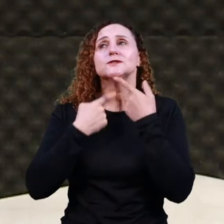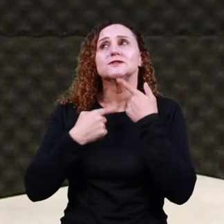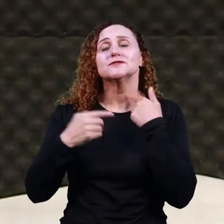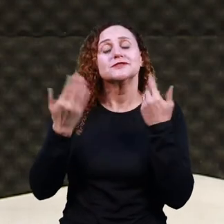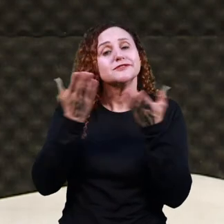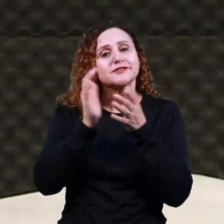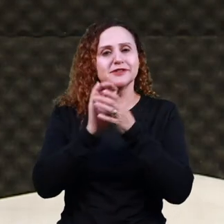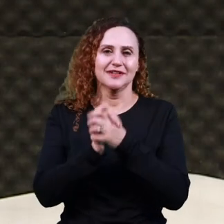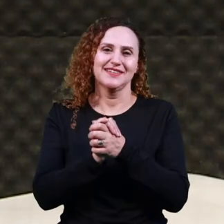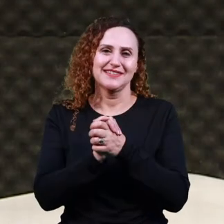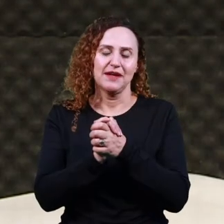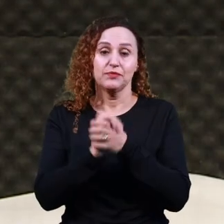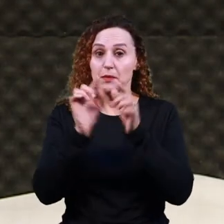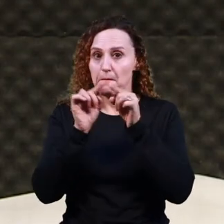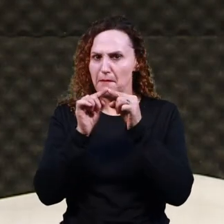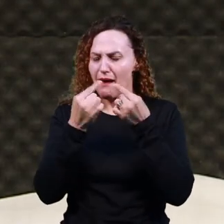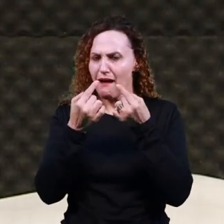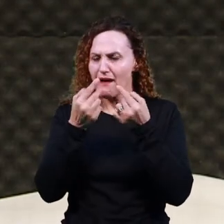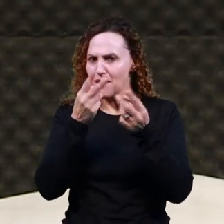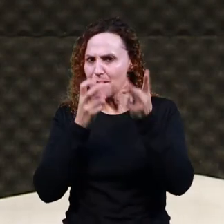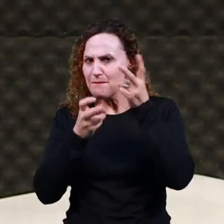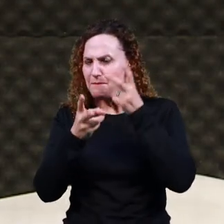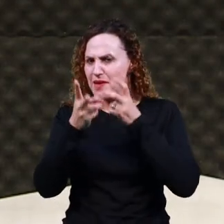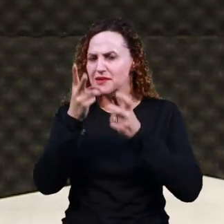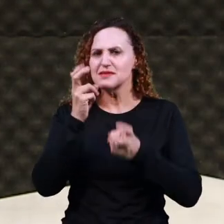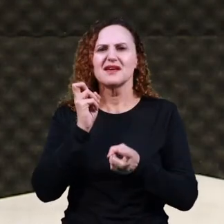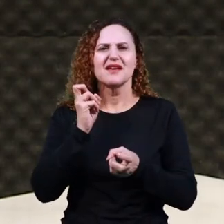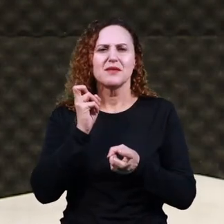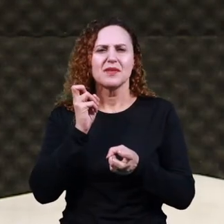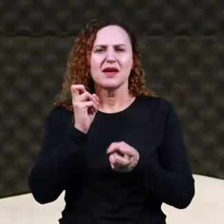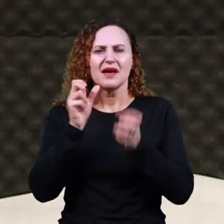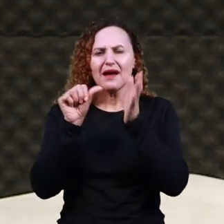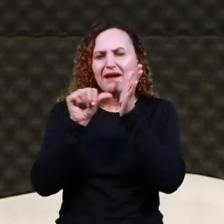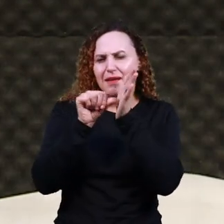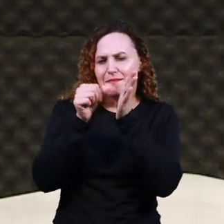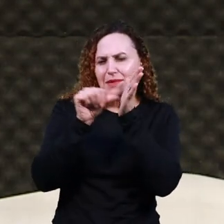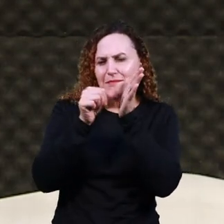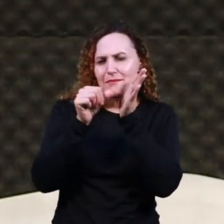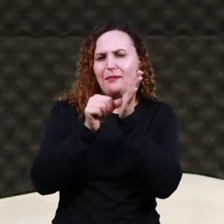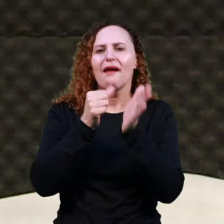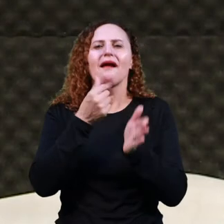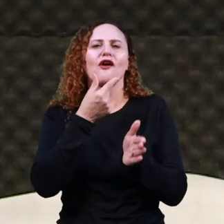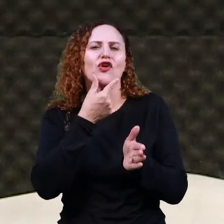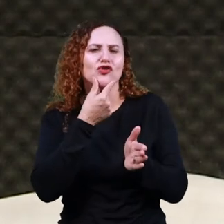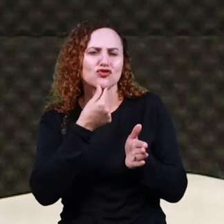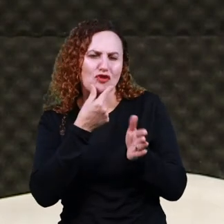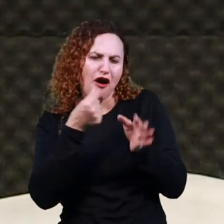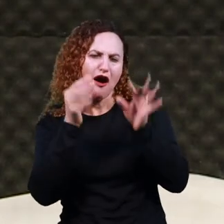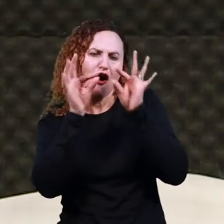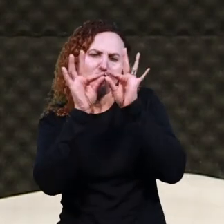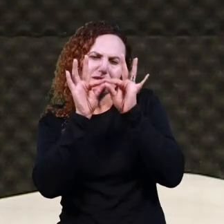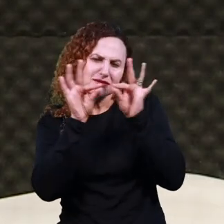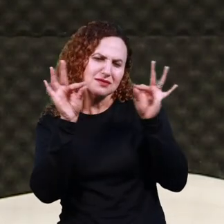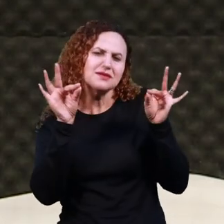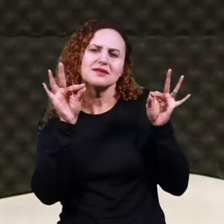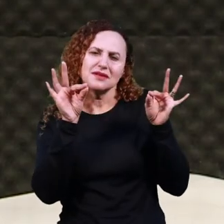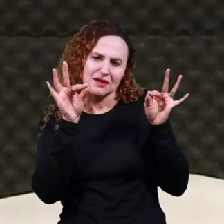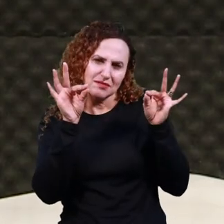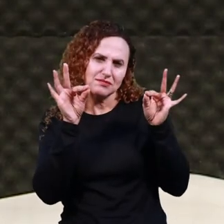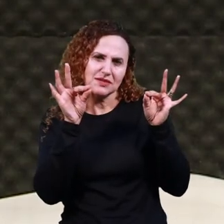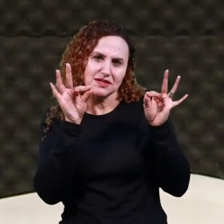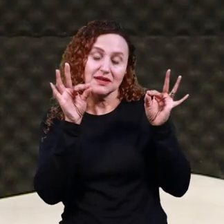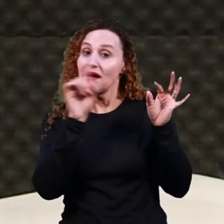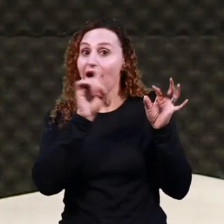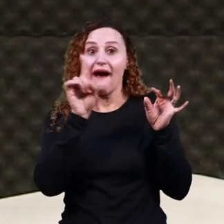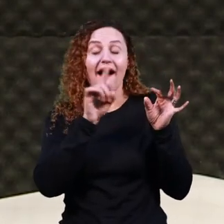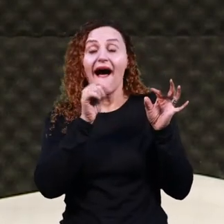Mas, ela descobre que aquele primeiro jovem que ela havia desprezado ainda está